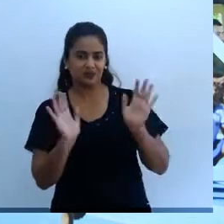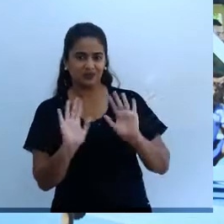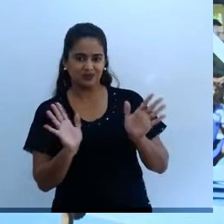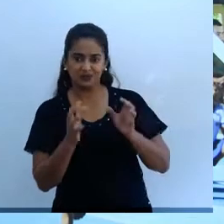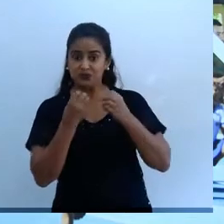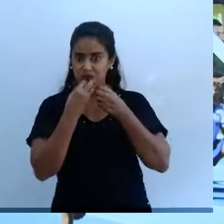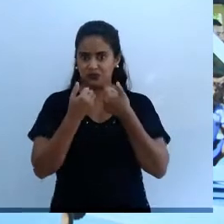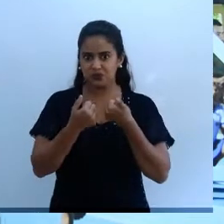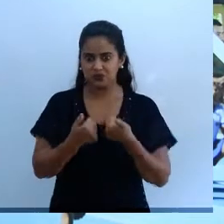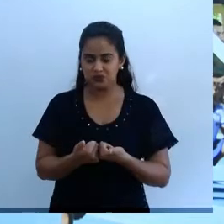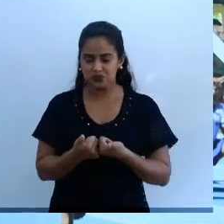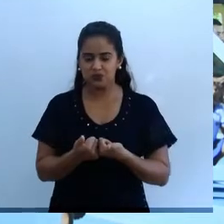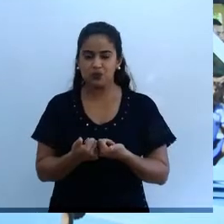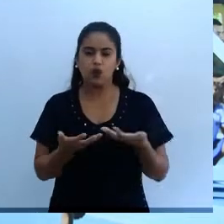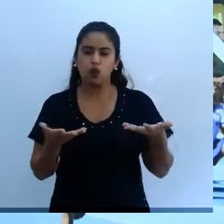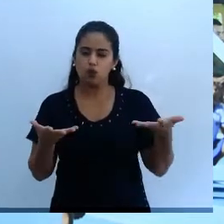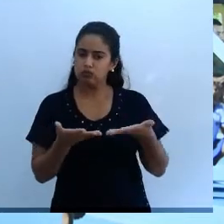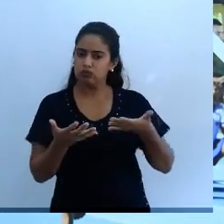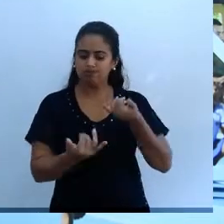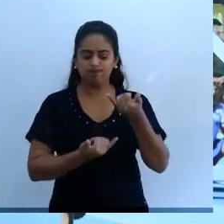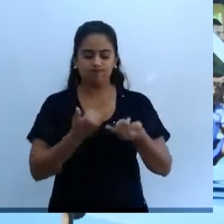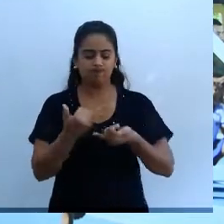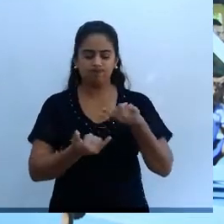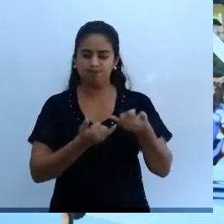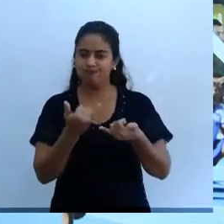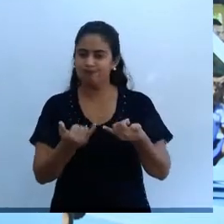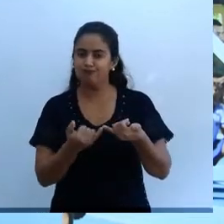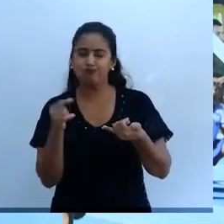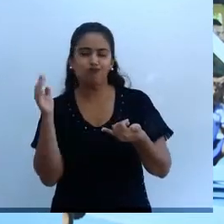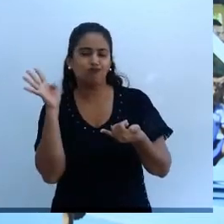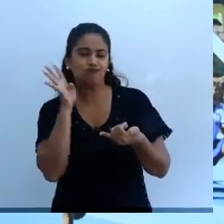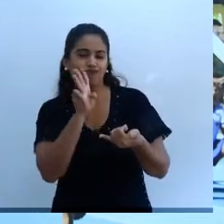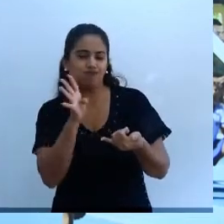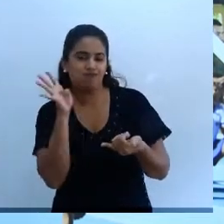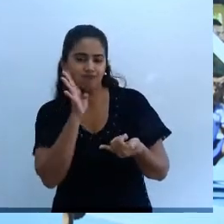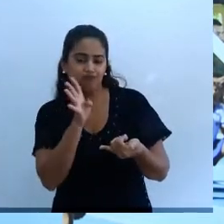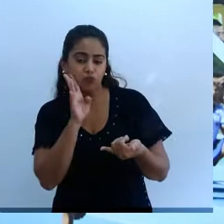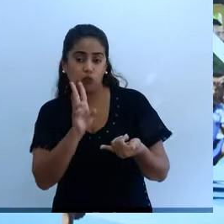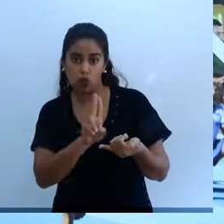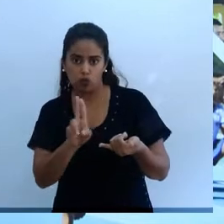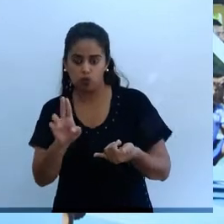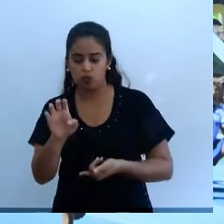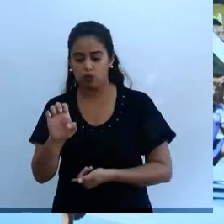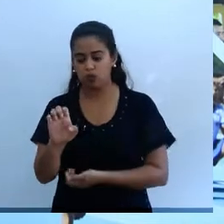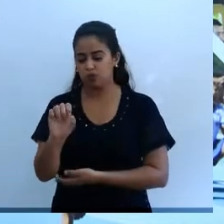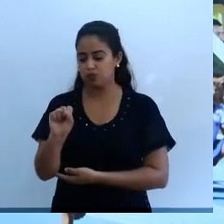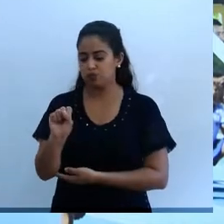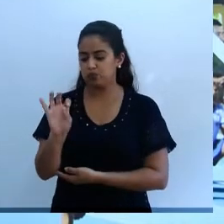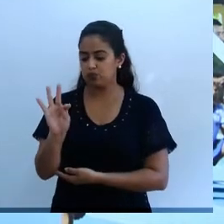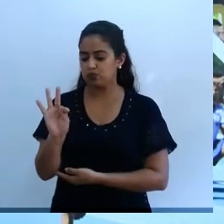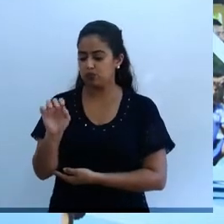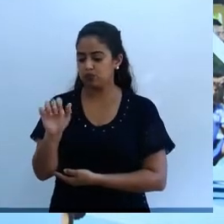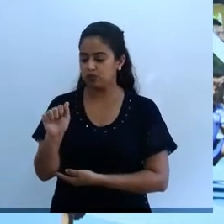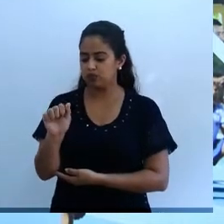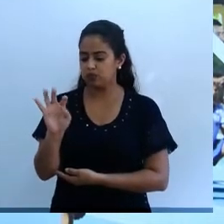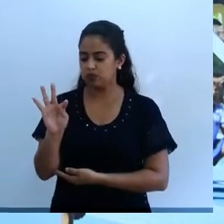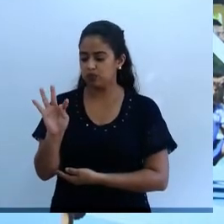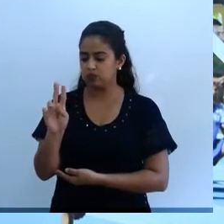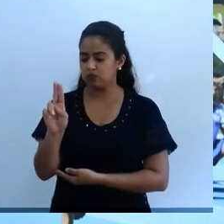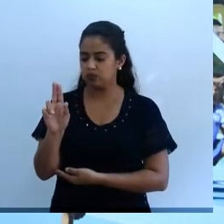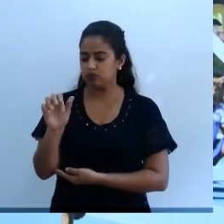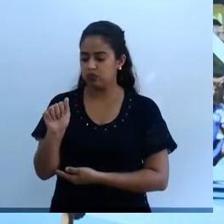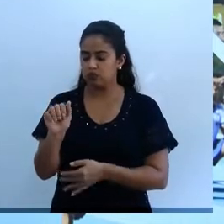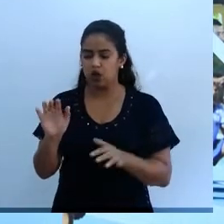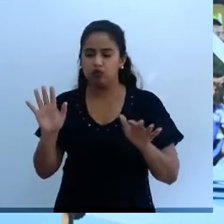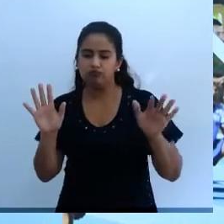Olá, tudo bem? Hoje você vai fazer uma brincadeira muito divertida chamada estátua. Nessa